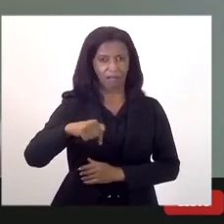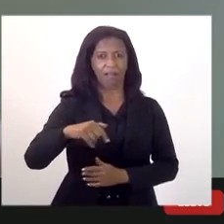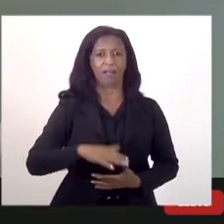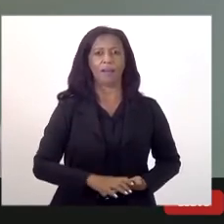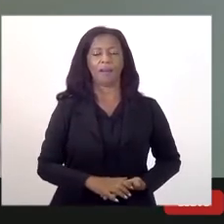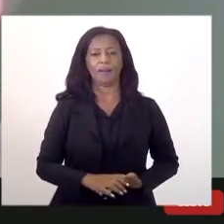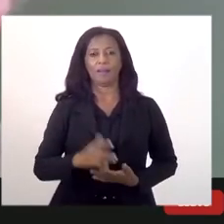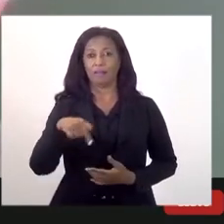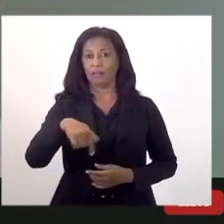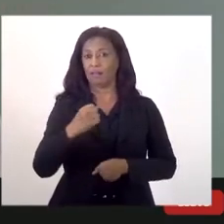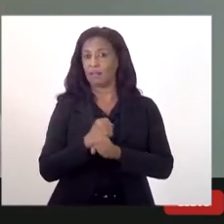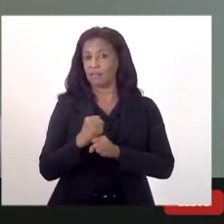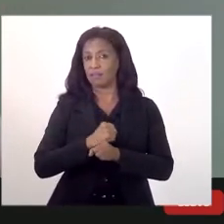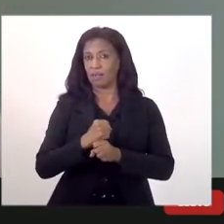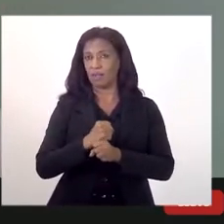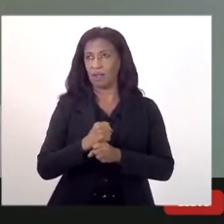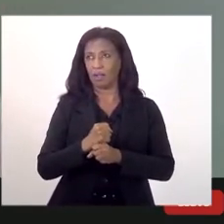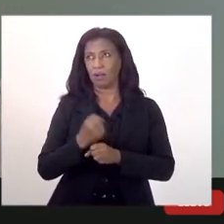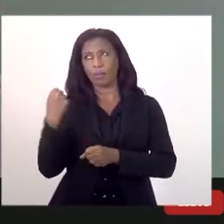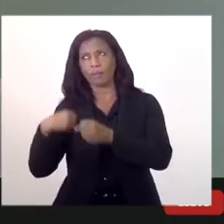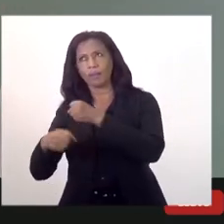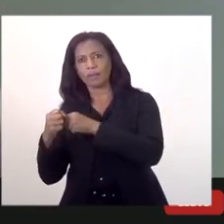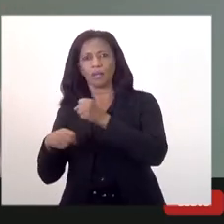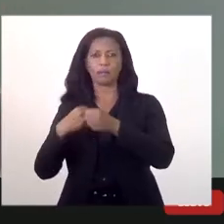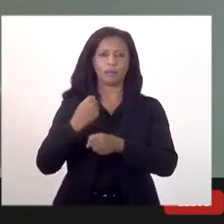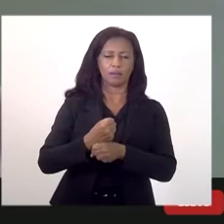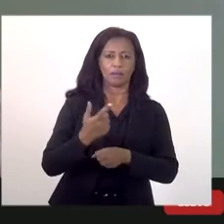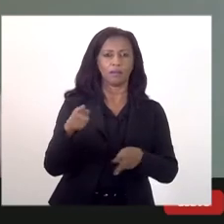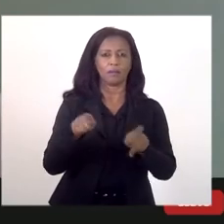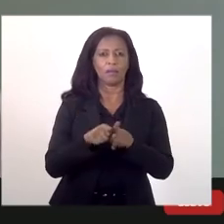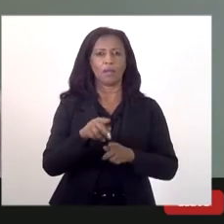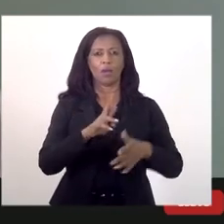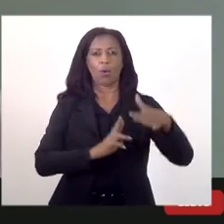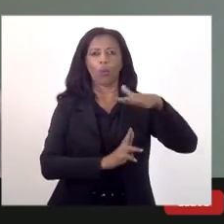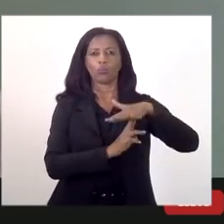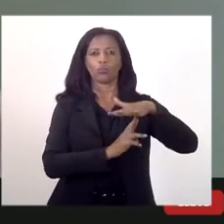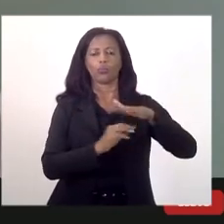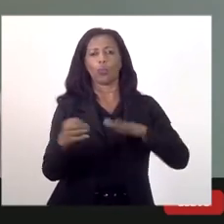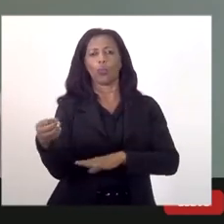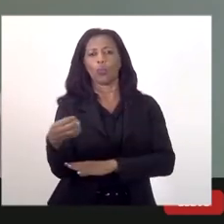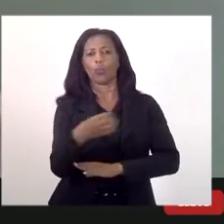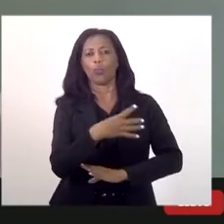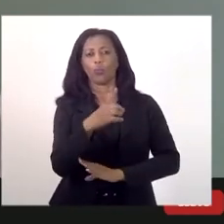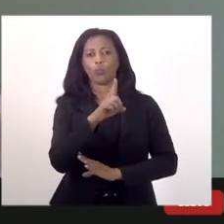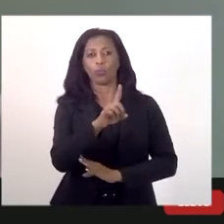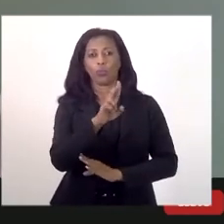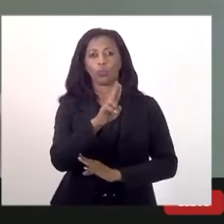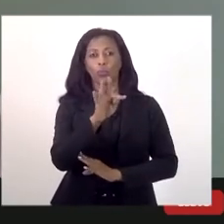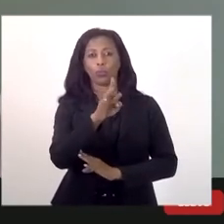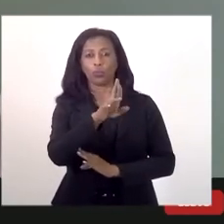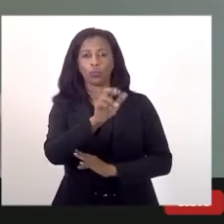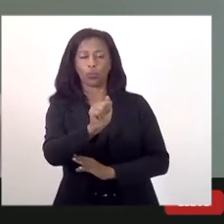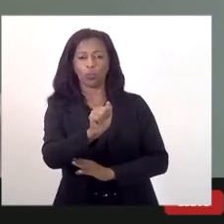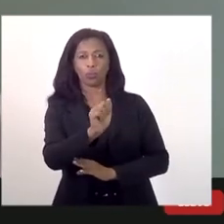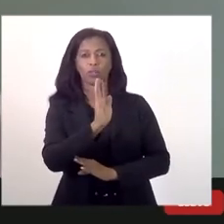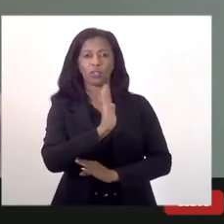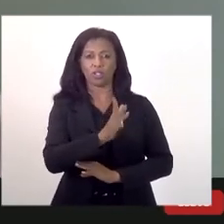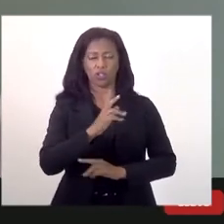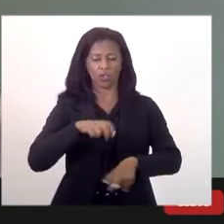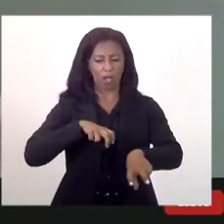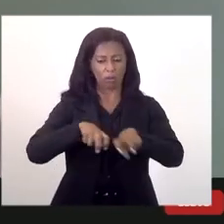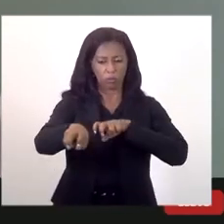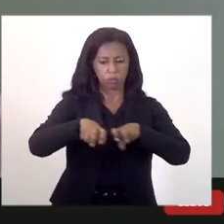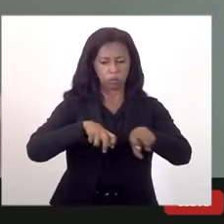neste ano, parece ser o ano passado deste ano, que é a rodovia Nova Dutra, a rodovia Presidente Dutra, que este ano já está